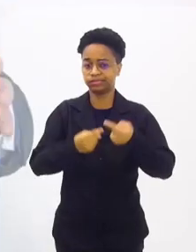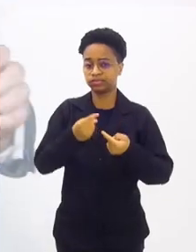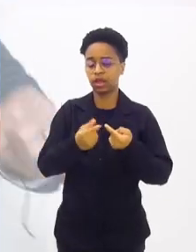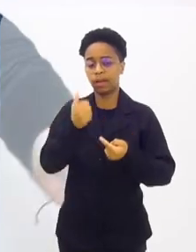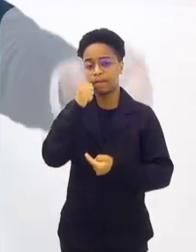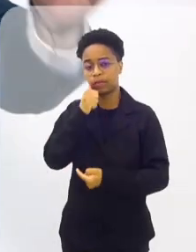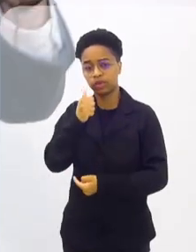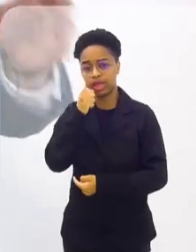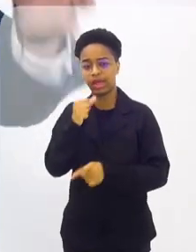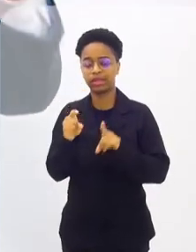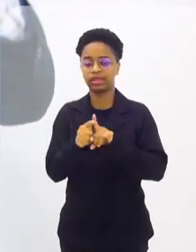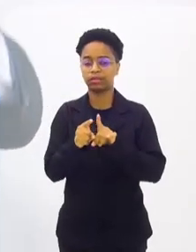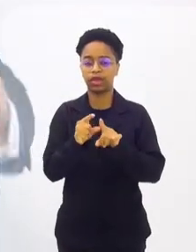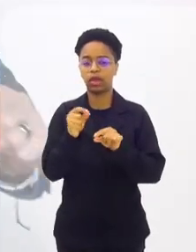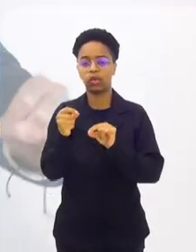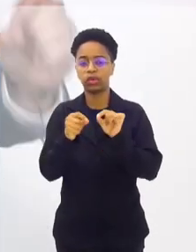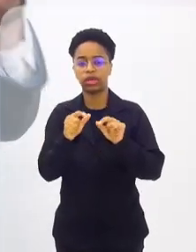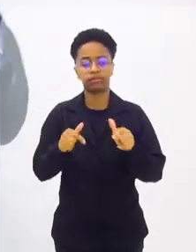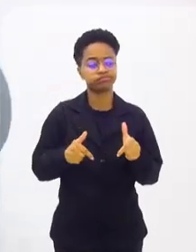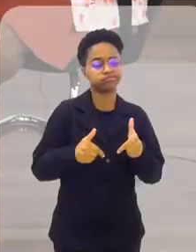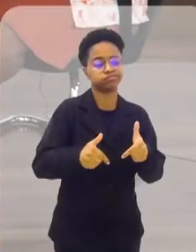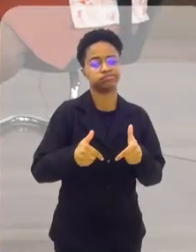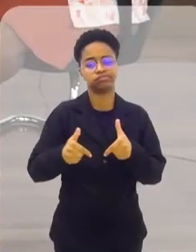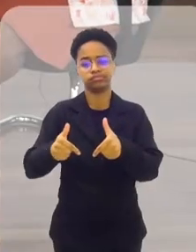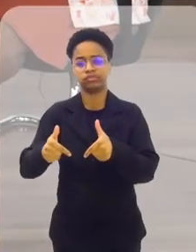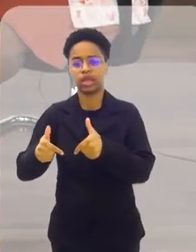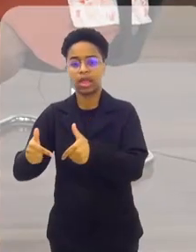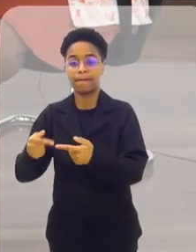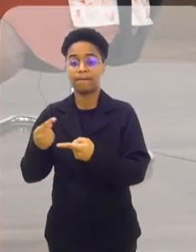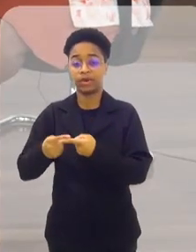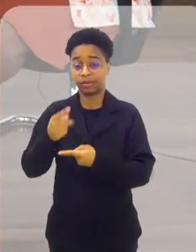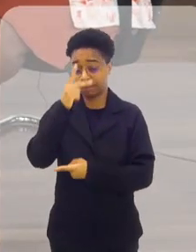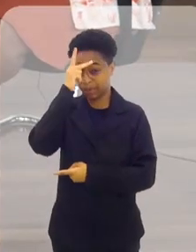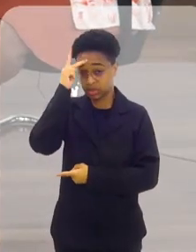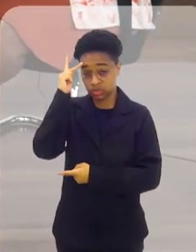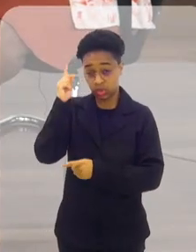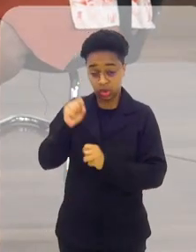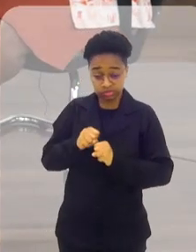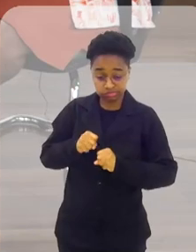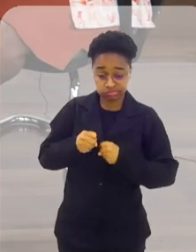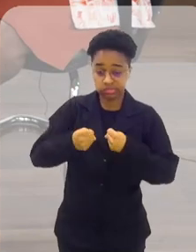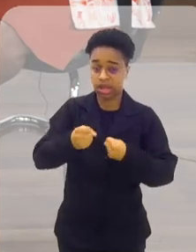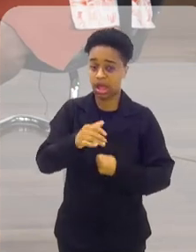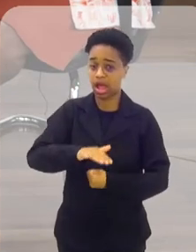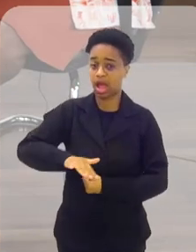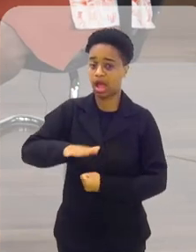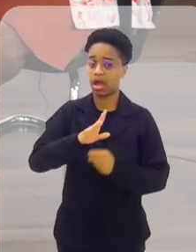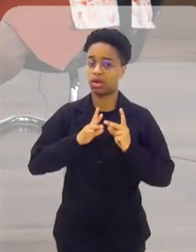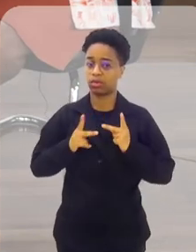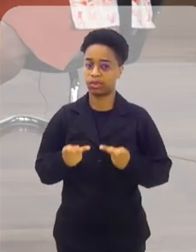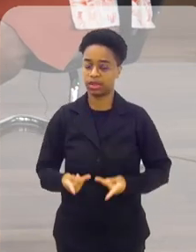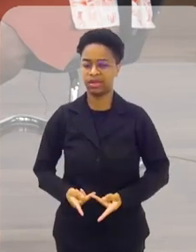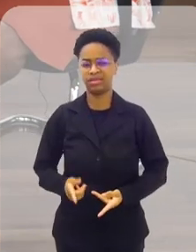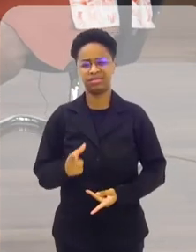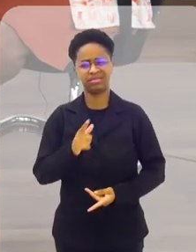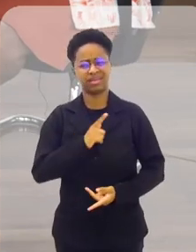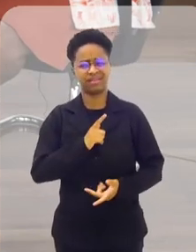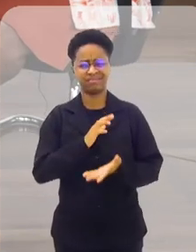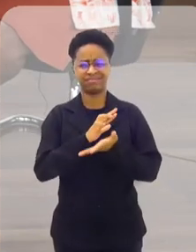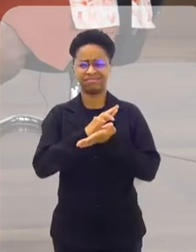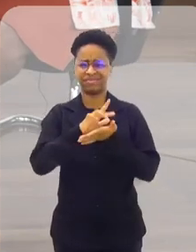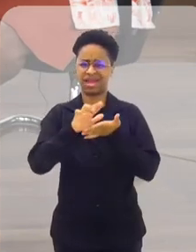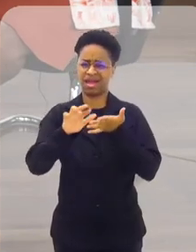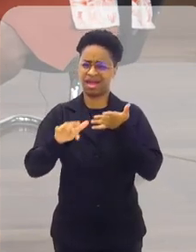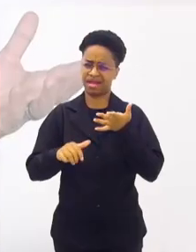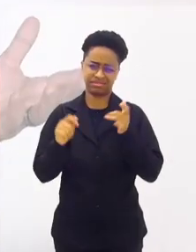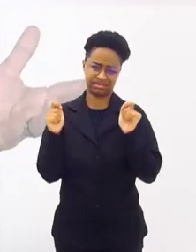causa, as suas causas, enquanto pessoas que dedicam as suas vidas às causas humanitárias. E aí, nós temos